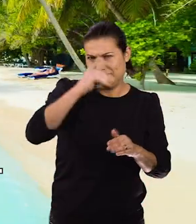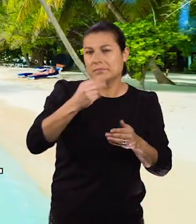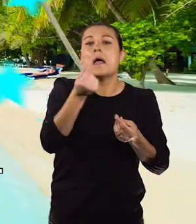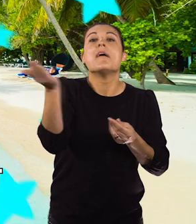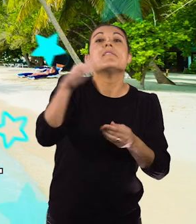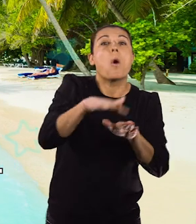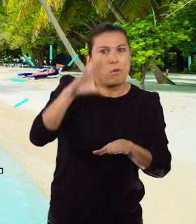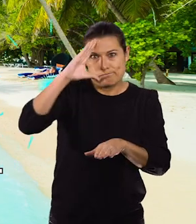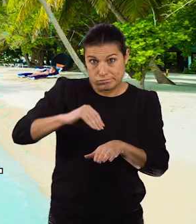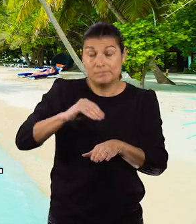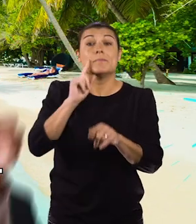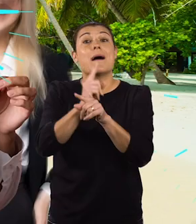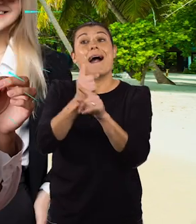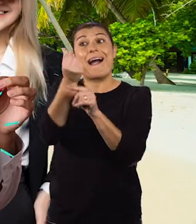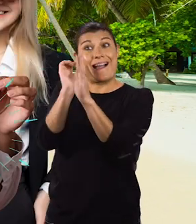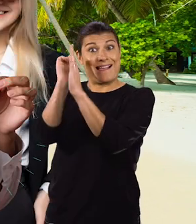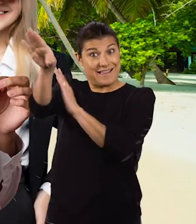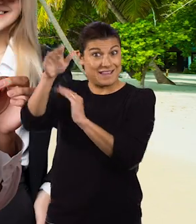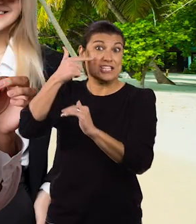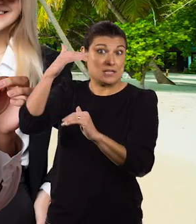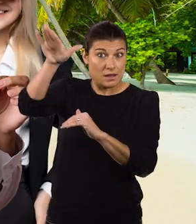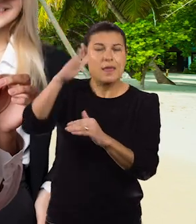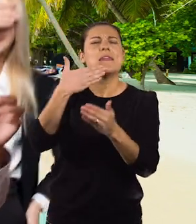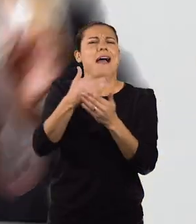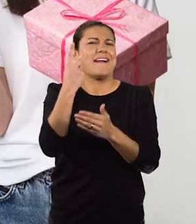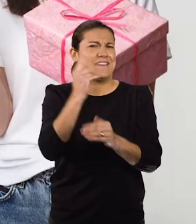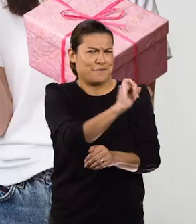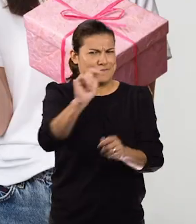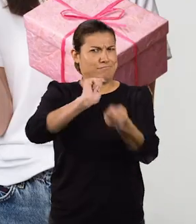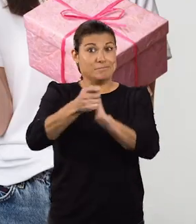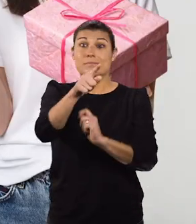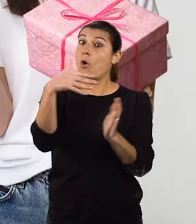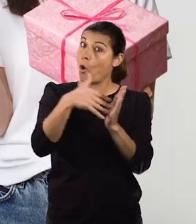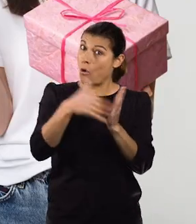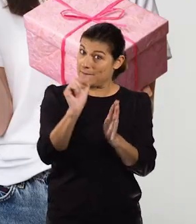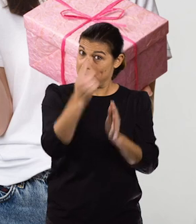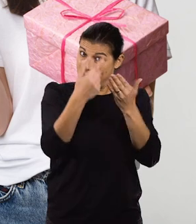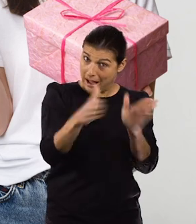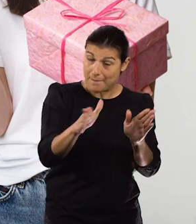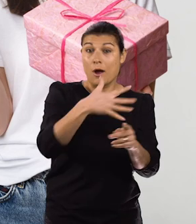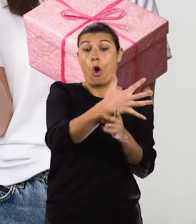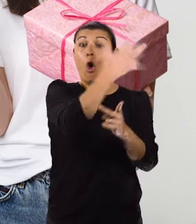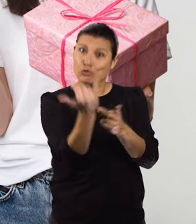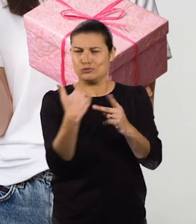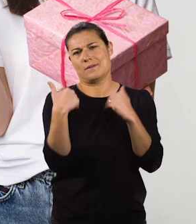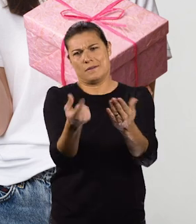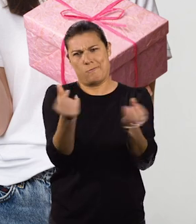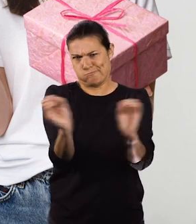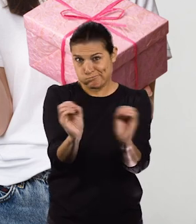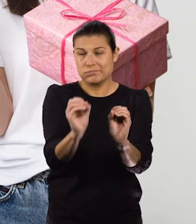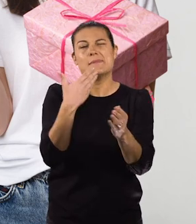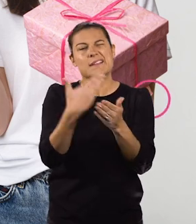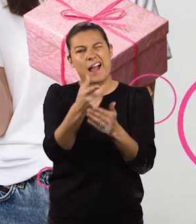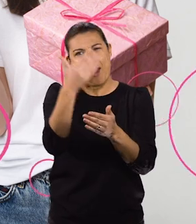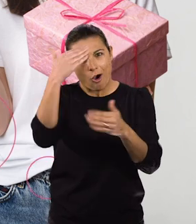O nosso paraíso fiscal muda vidas. E agora, na abertura da sua primeira conta offshore, receba um segundo offshore totalmente grátis, para que possa